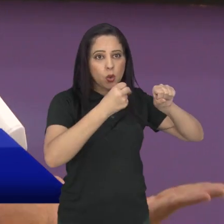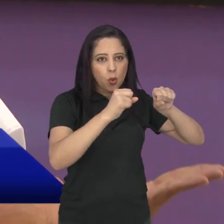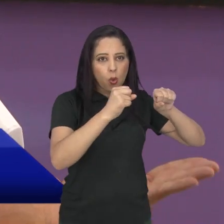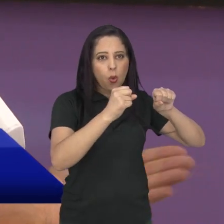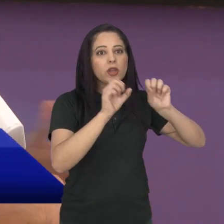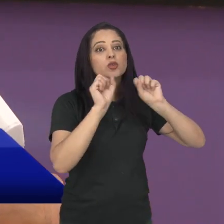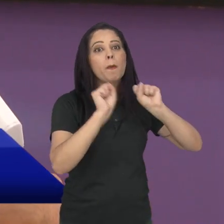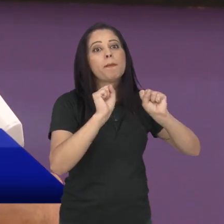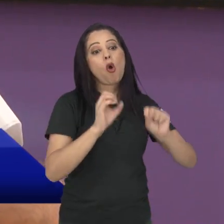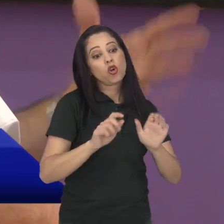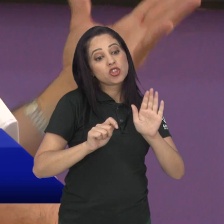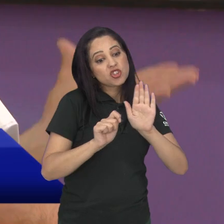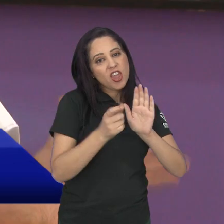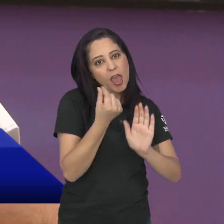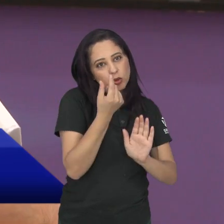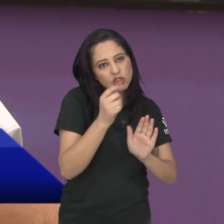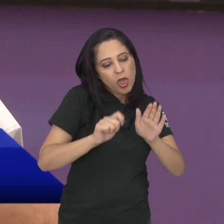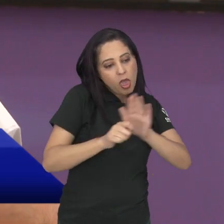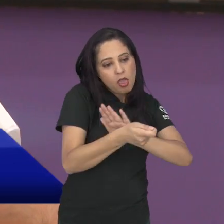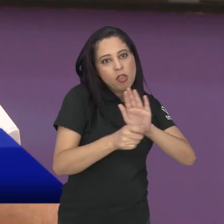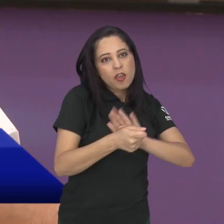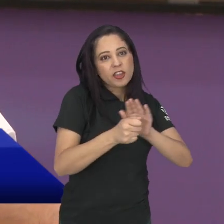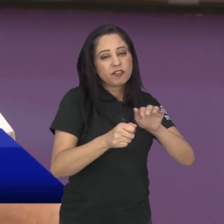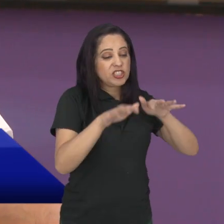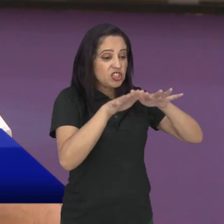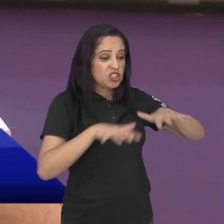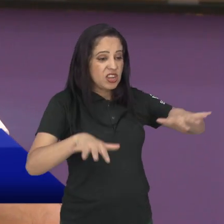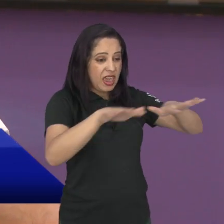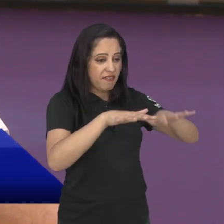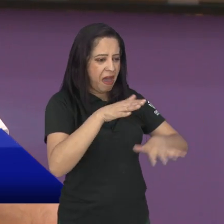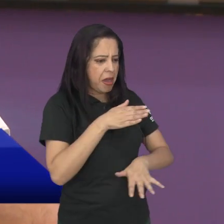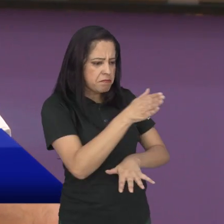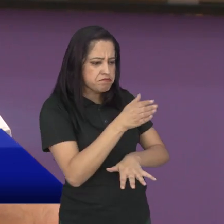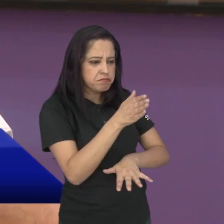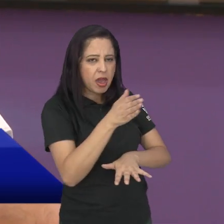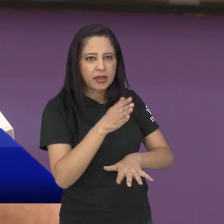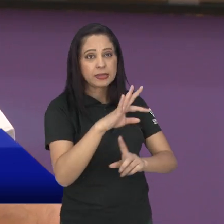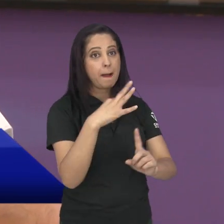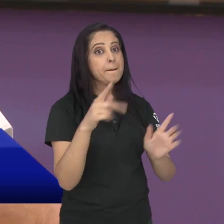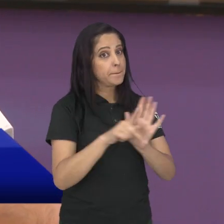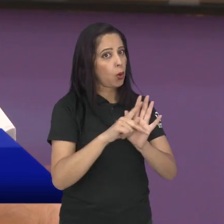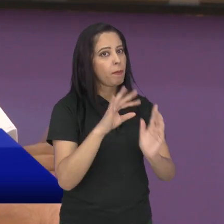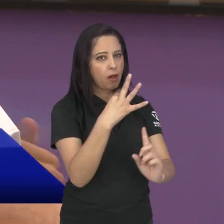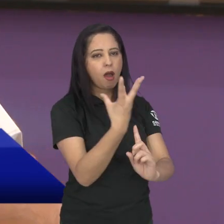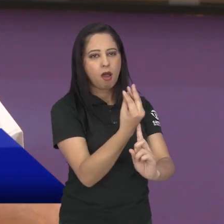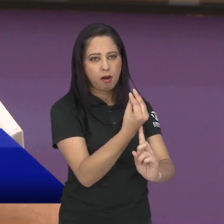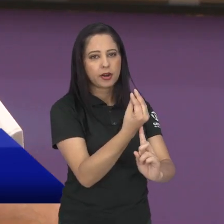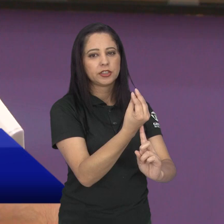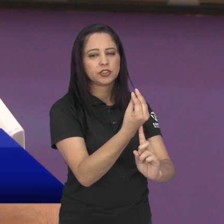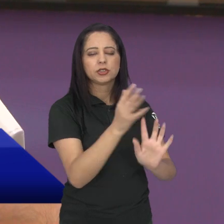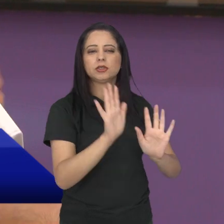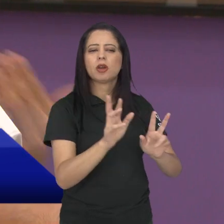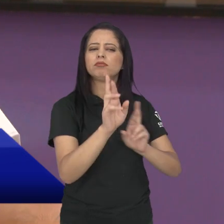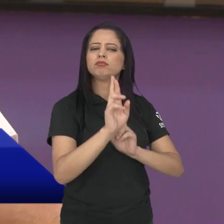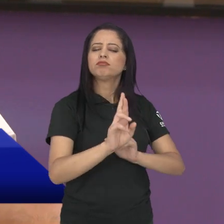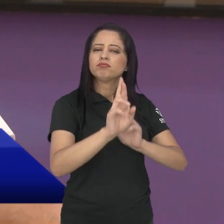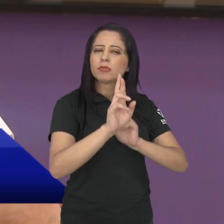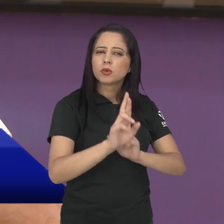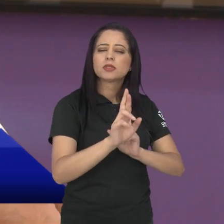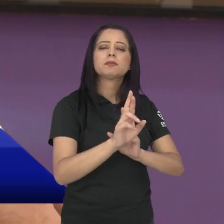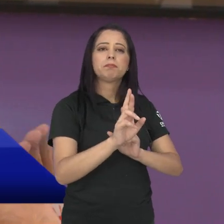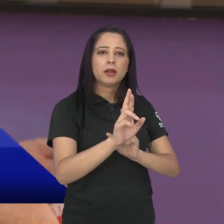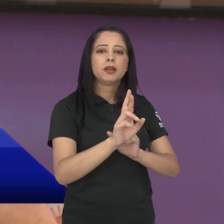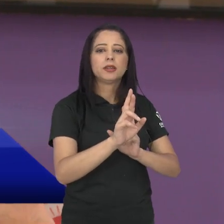que não o audiovisual, então vai chegar aí nas outras áreas artísticas. Então a gente espera realmente